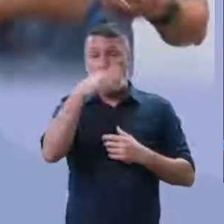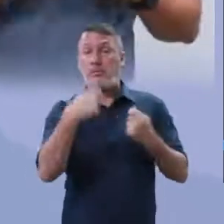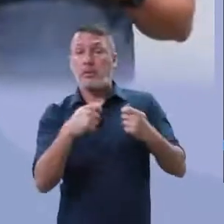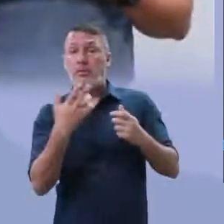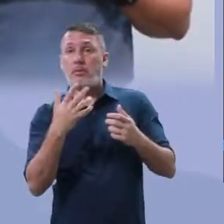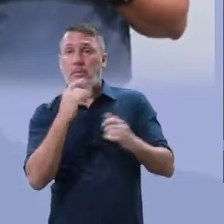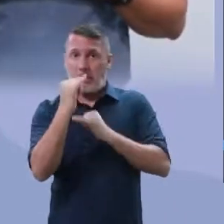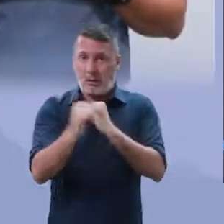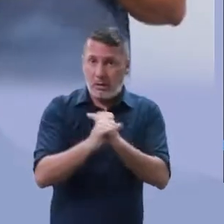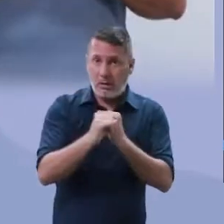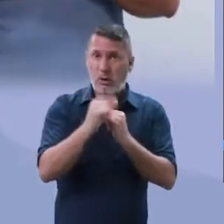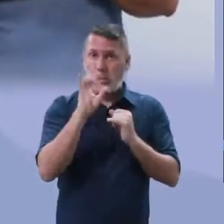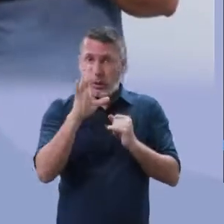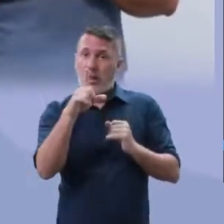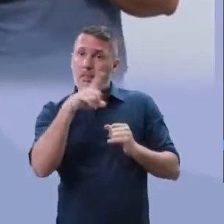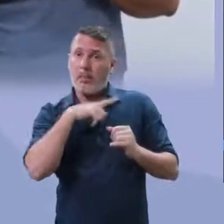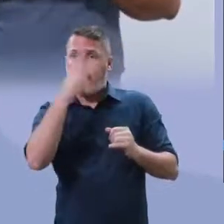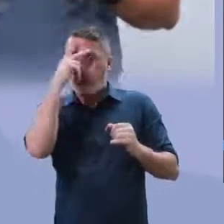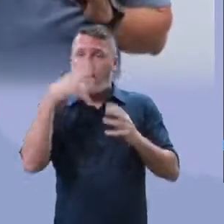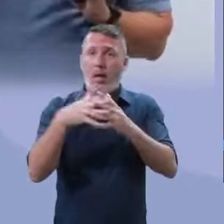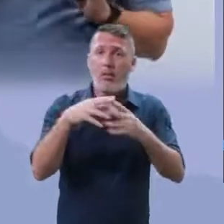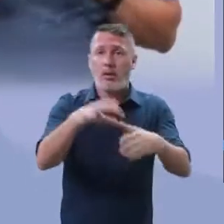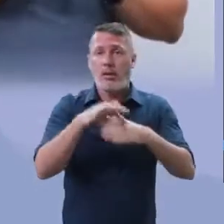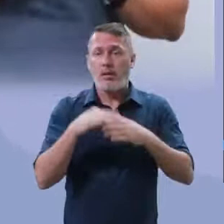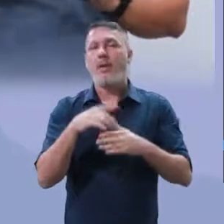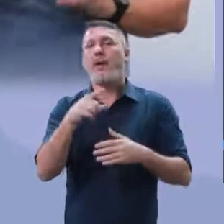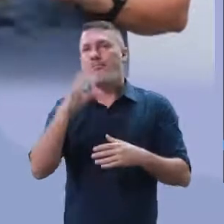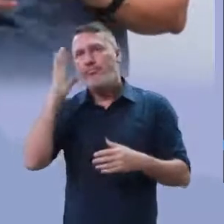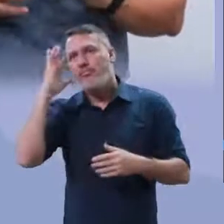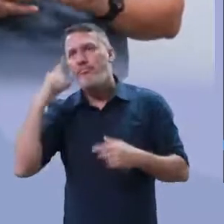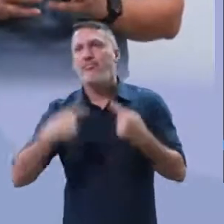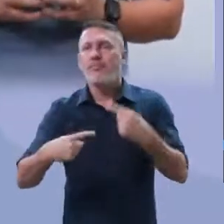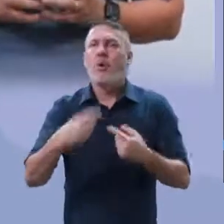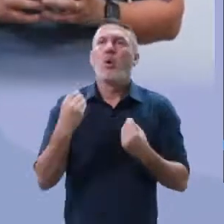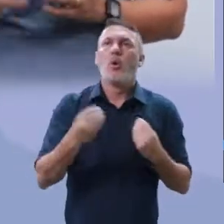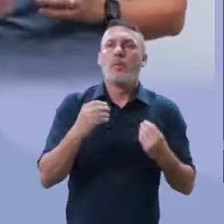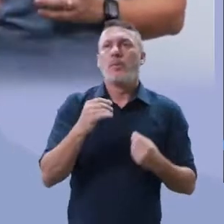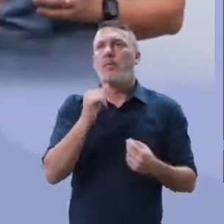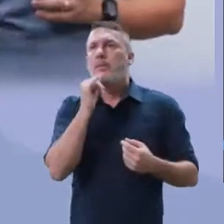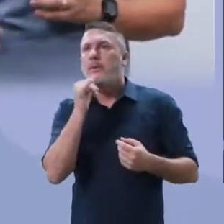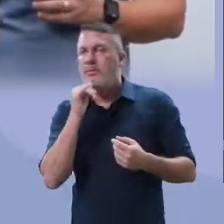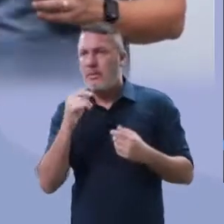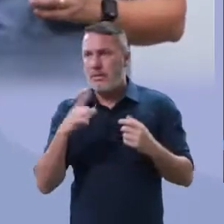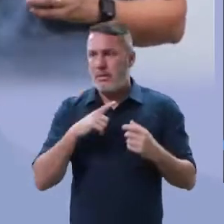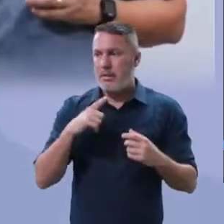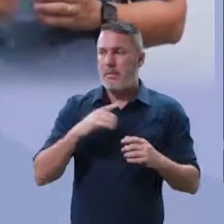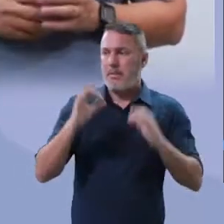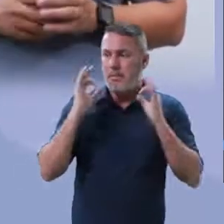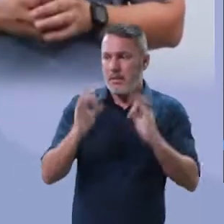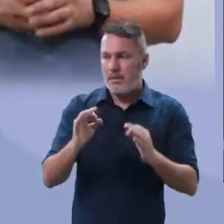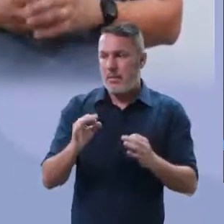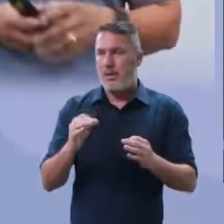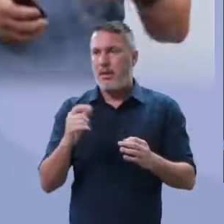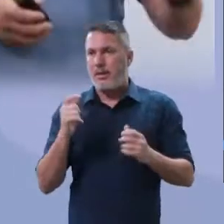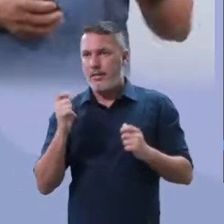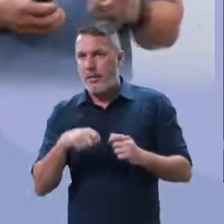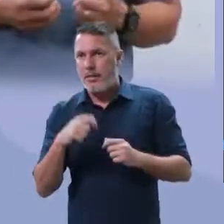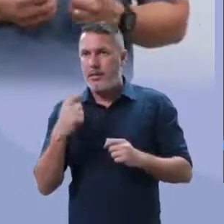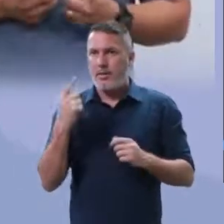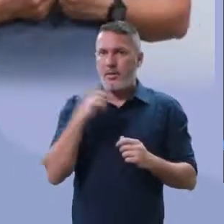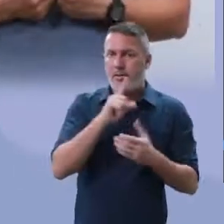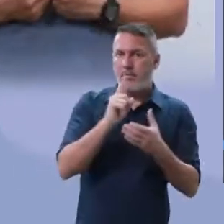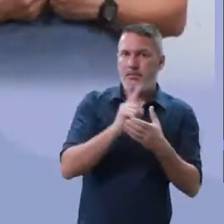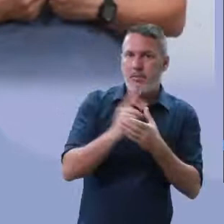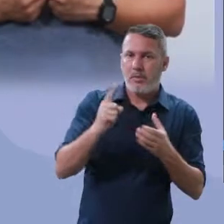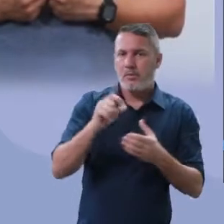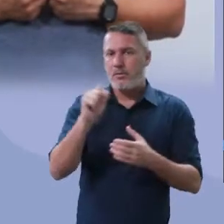ali para que eu fique em casa? Então, por que eu vou ficar em casa? Então, começa essa discussão brasileira aqui. O que é as pessoas que podem trabalhar? O que é eles